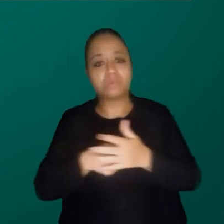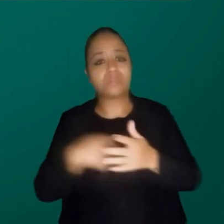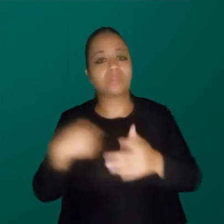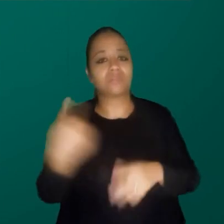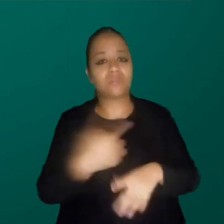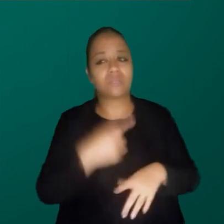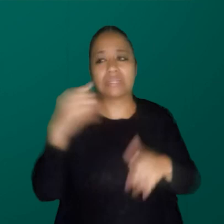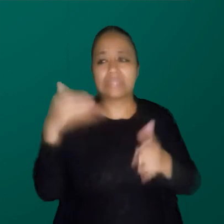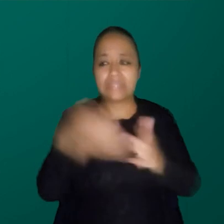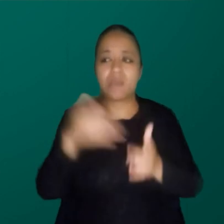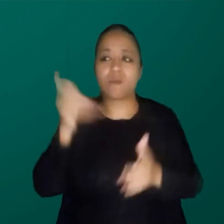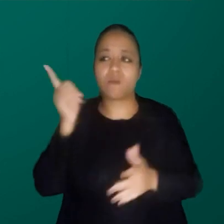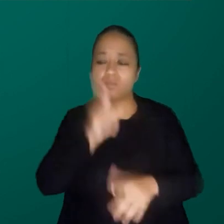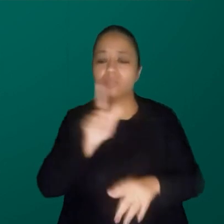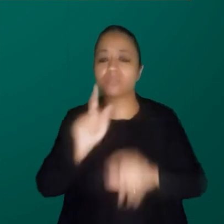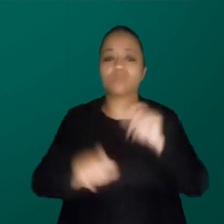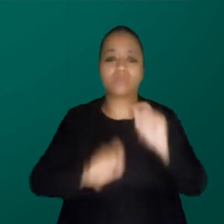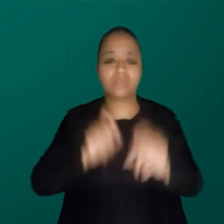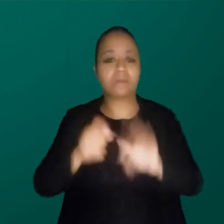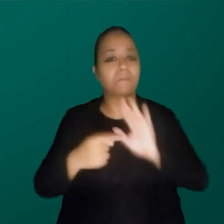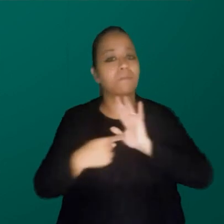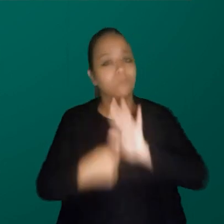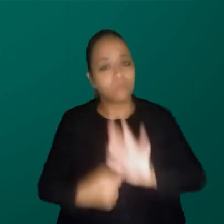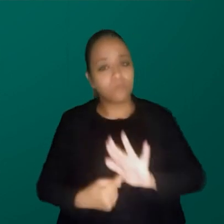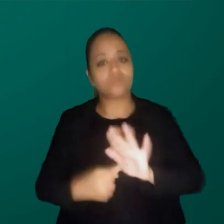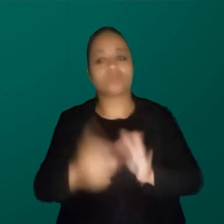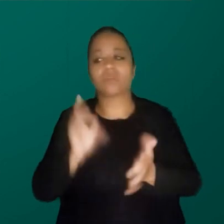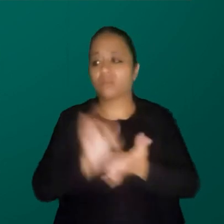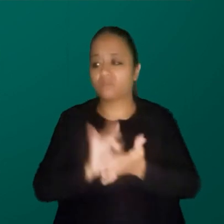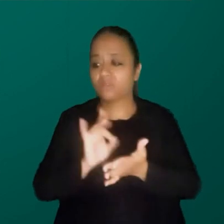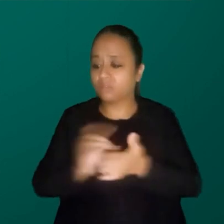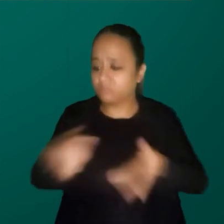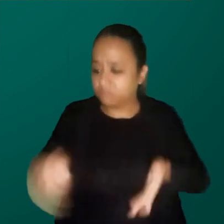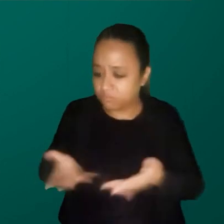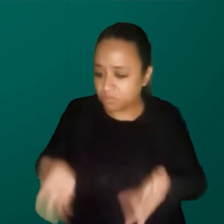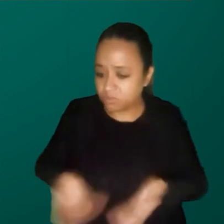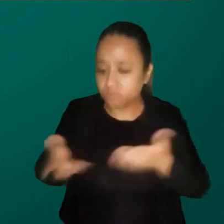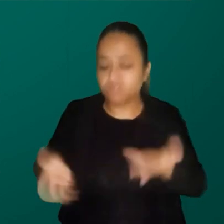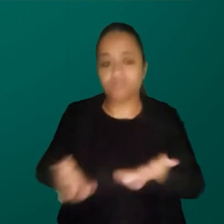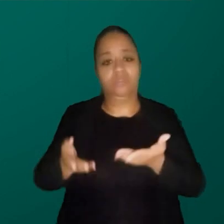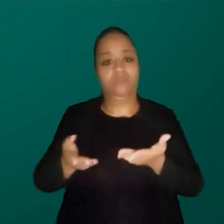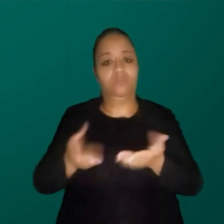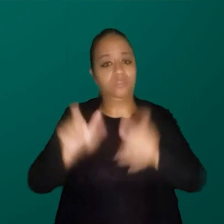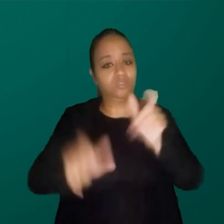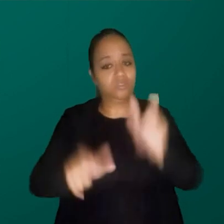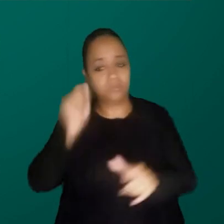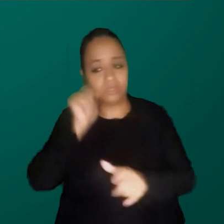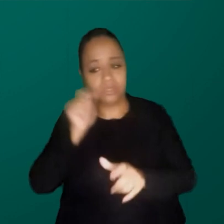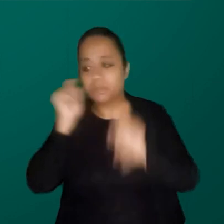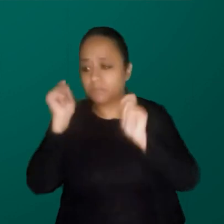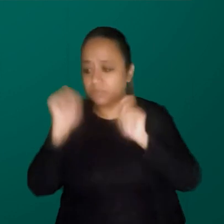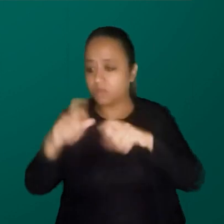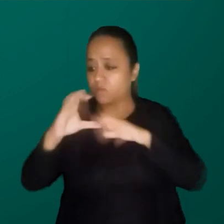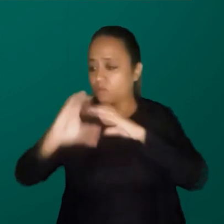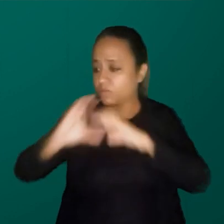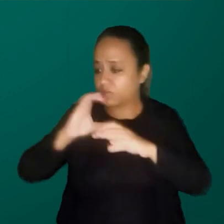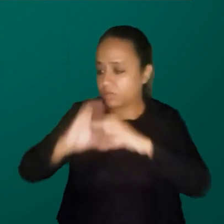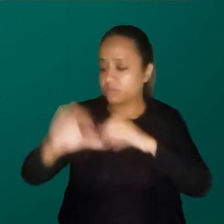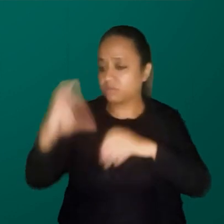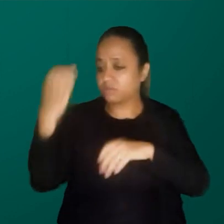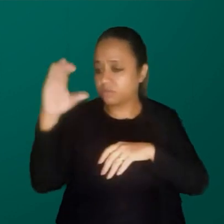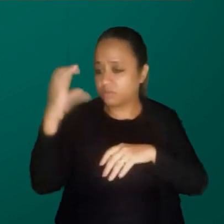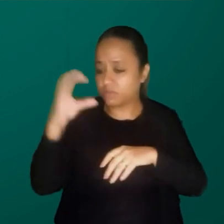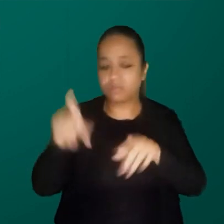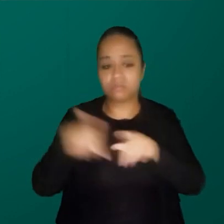a gente conseguir mostrar para elas, a gente incentiva muito que elas comuniquem ciência, que elas